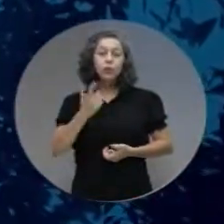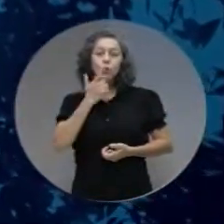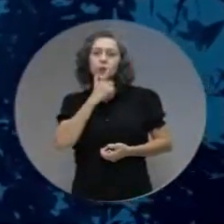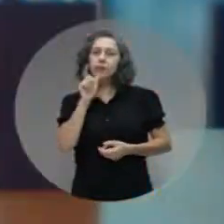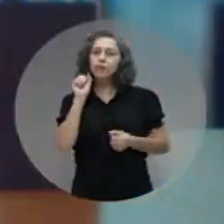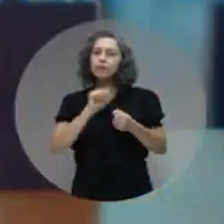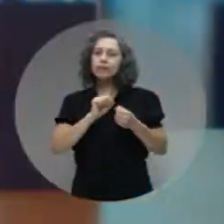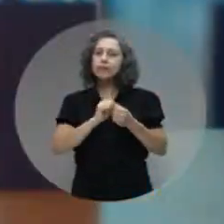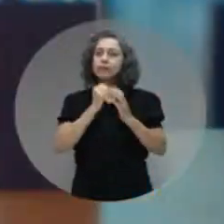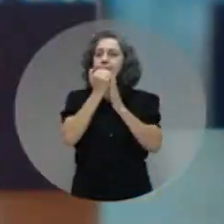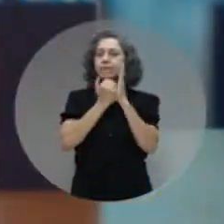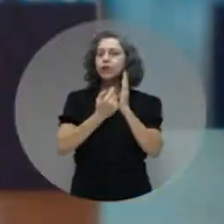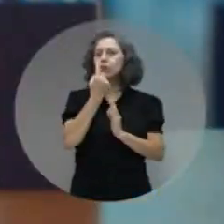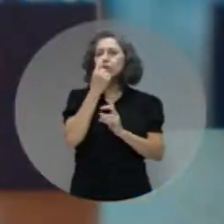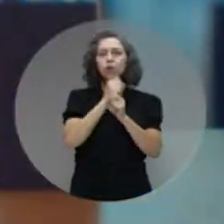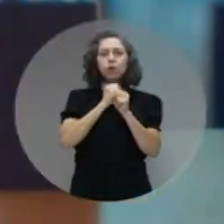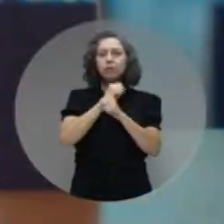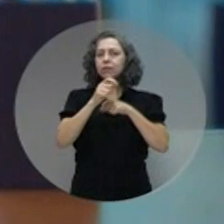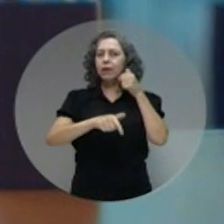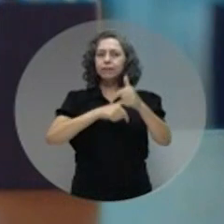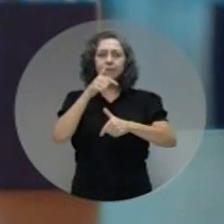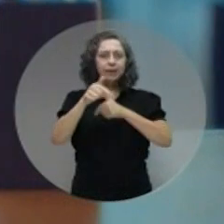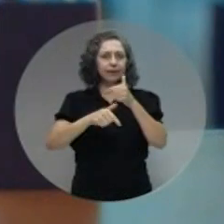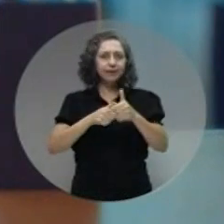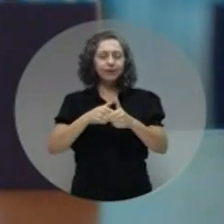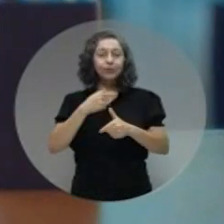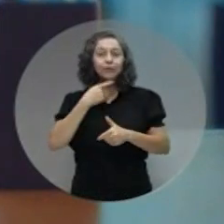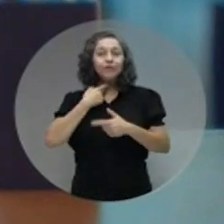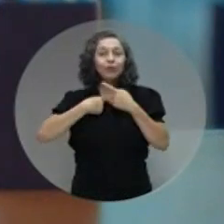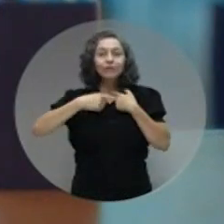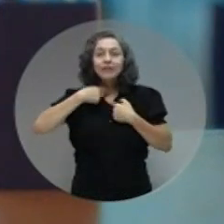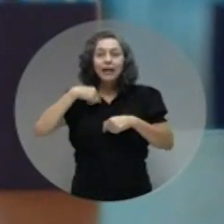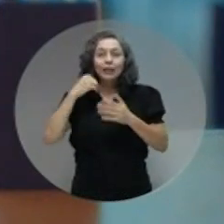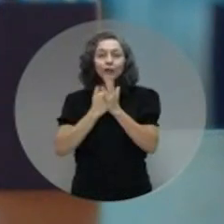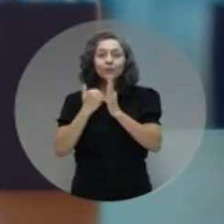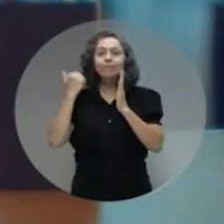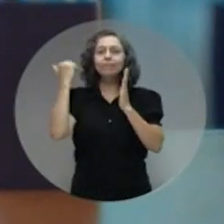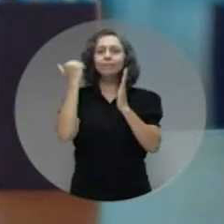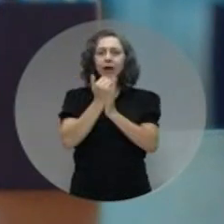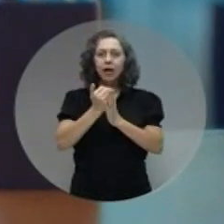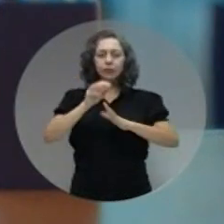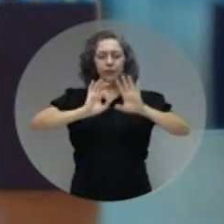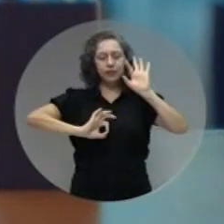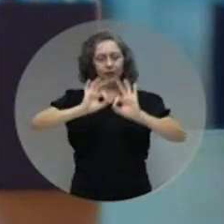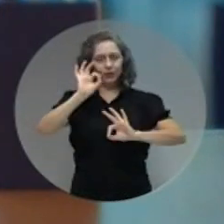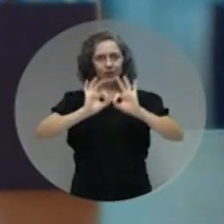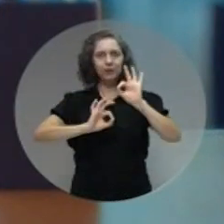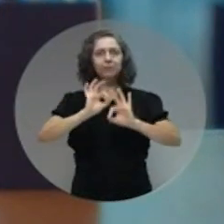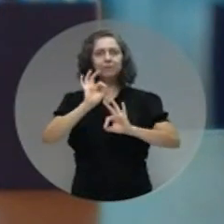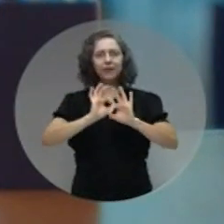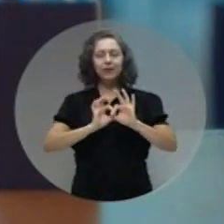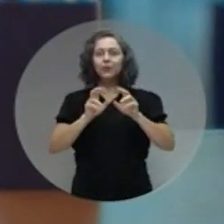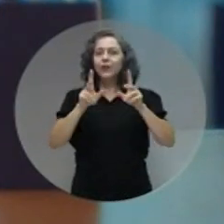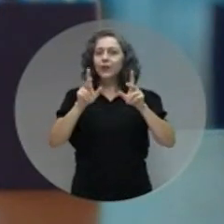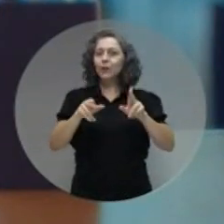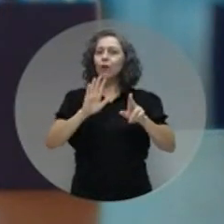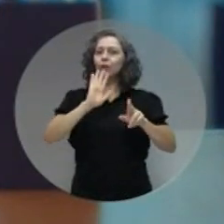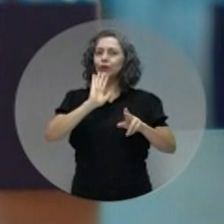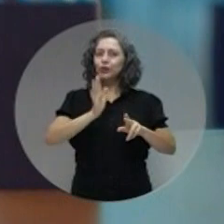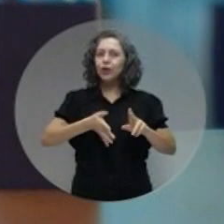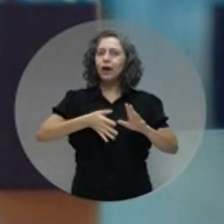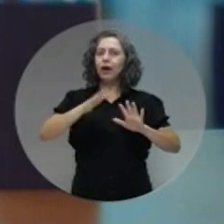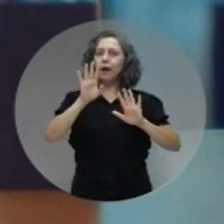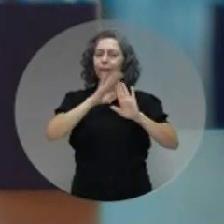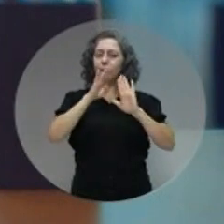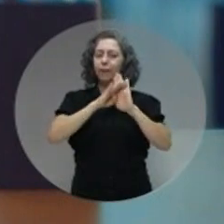Isso conseguimos fazer em menos de um ano de trabalho. Eu quero fazer muito mais com planejamento, assim